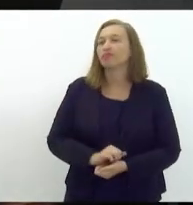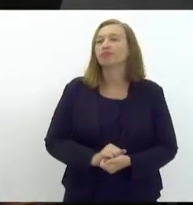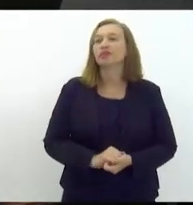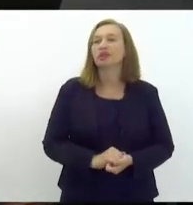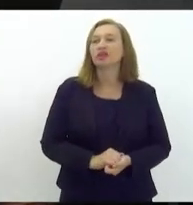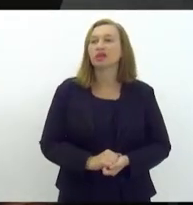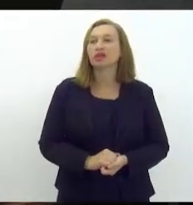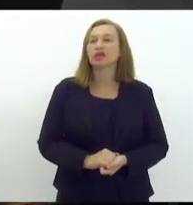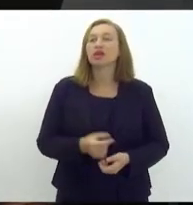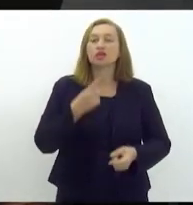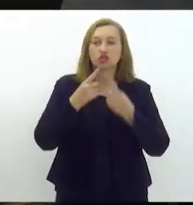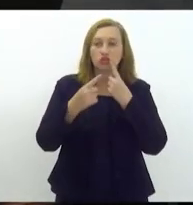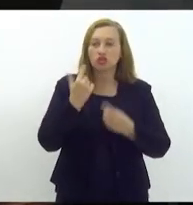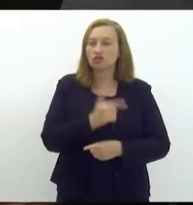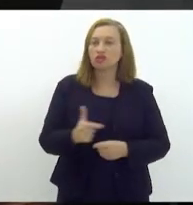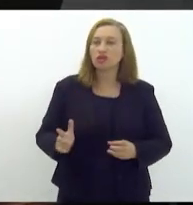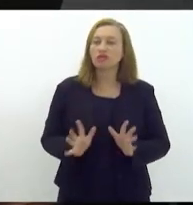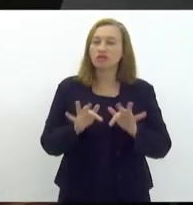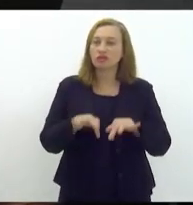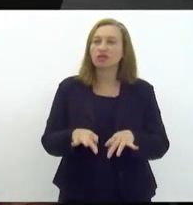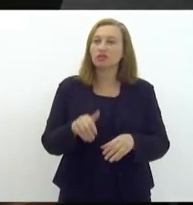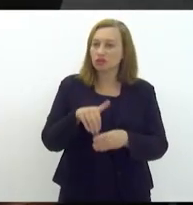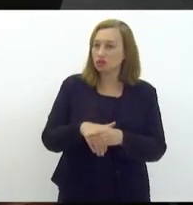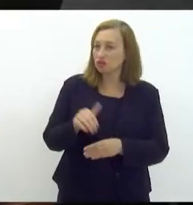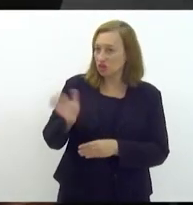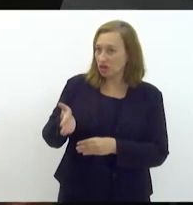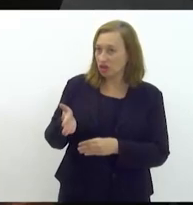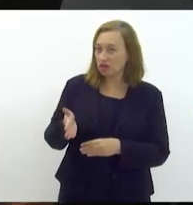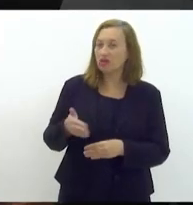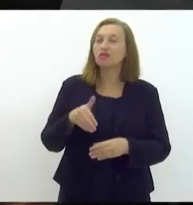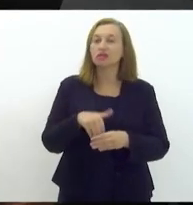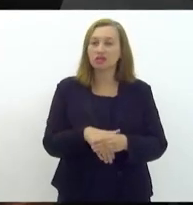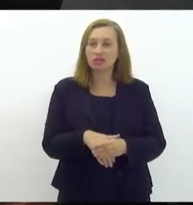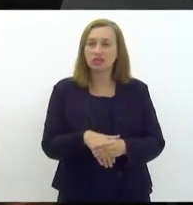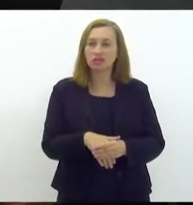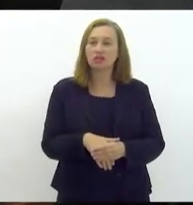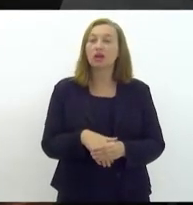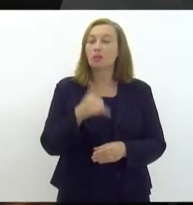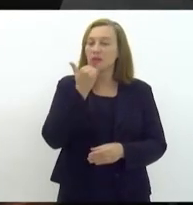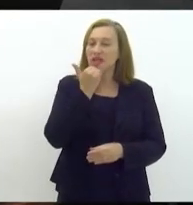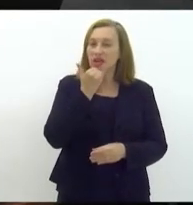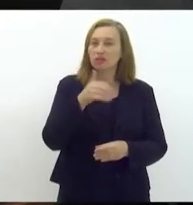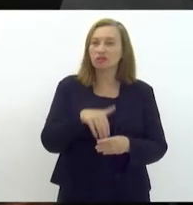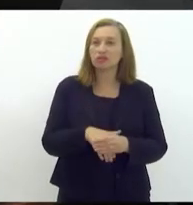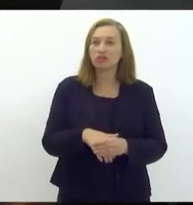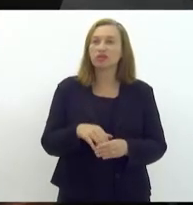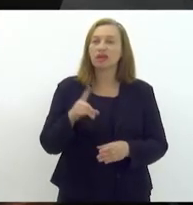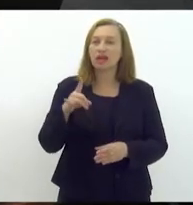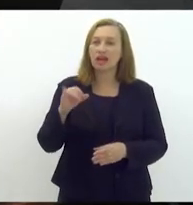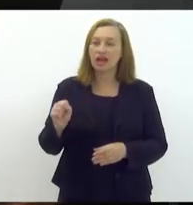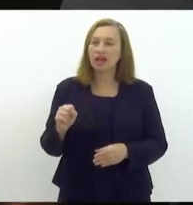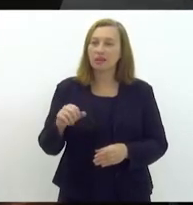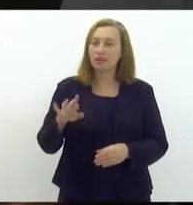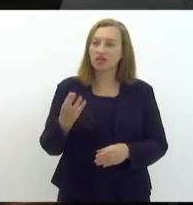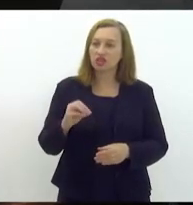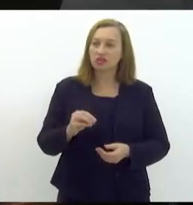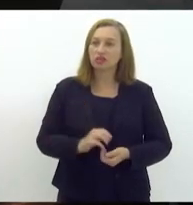Não havendo mais o querer discutir, certo, porque já votou, né? Em votação. Perdão. Deputada Carla Machado.